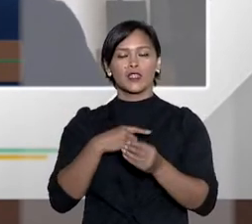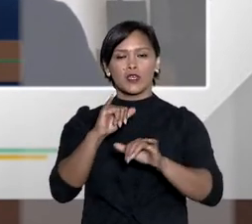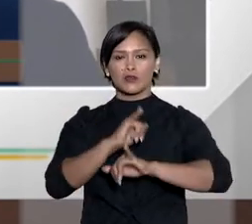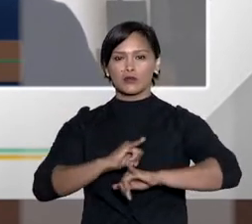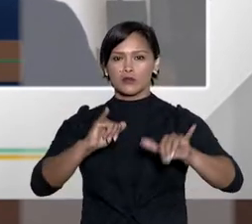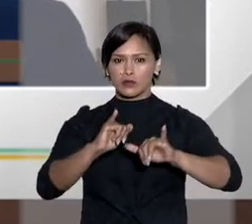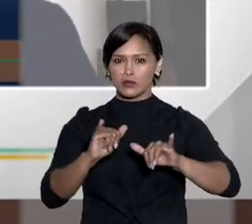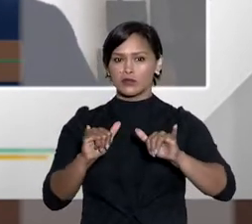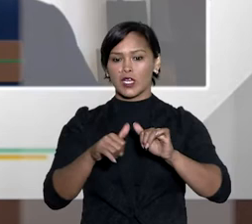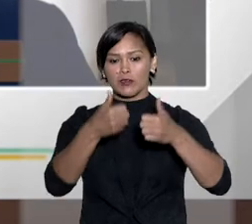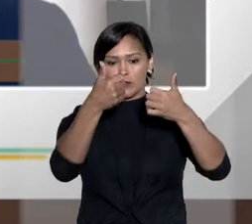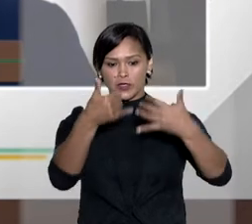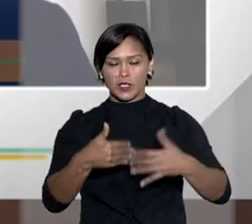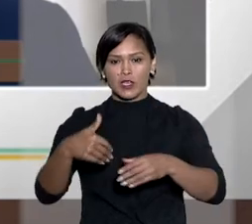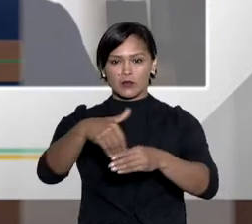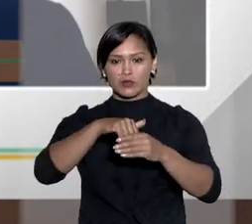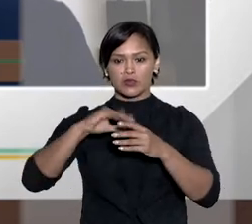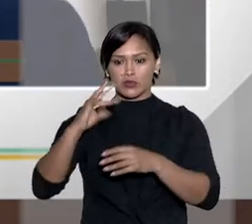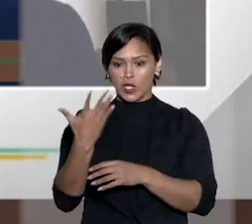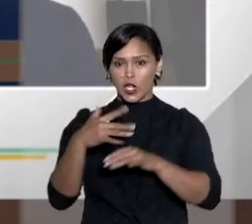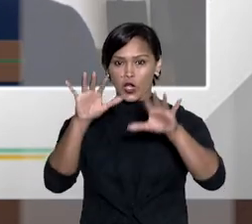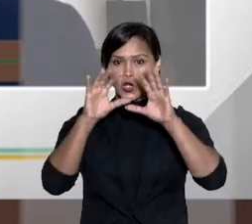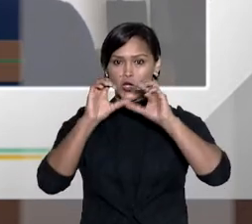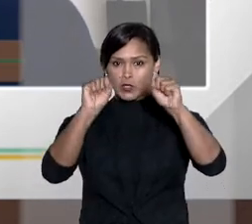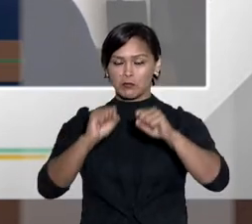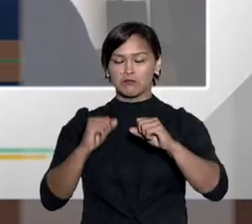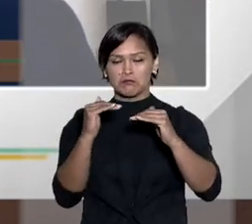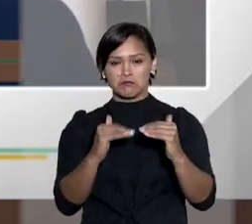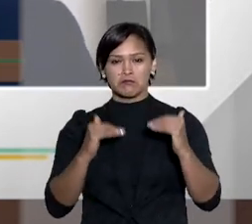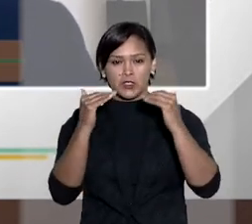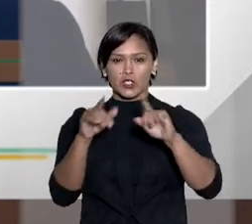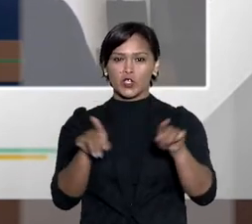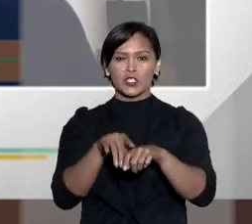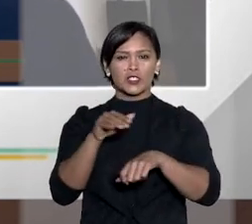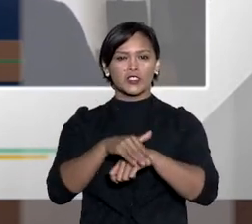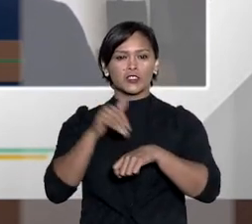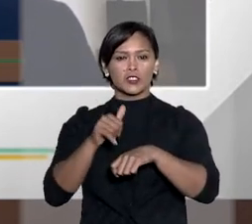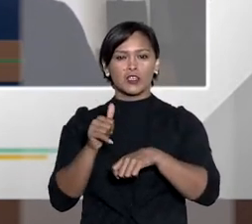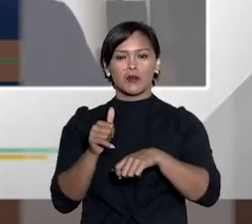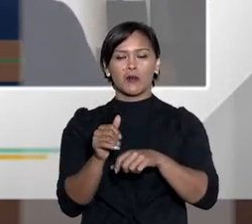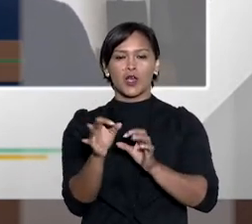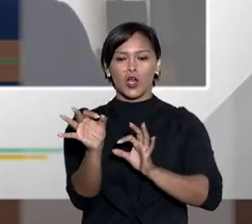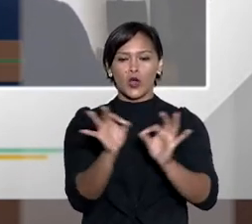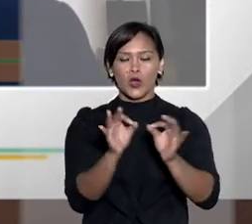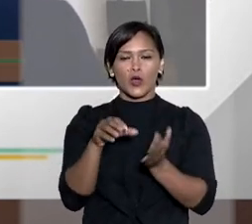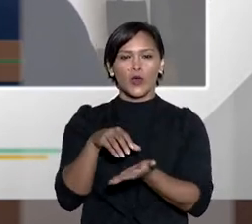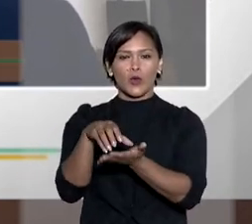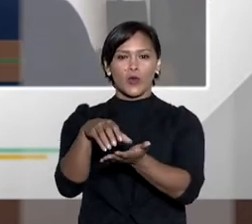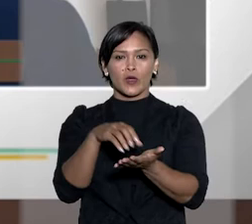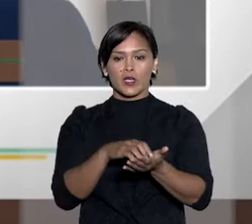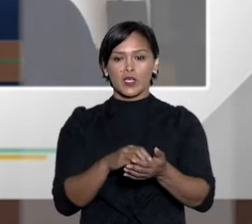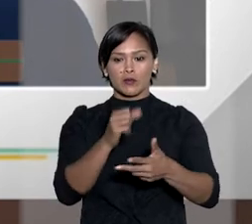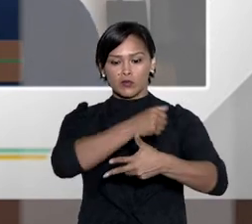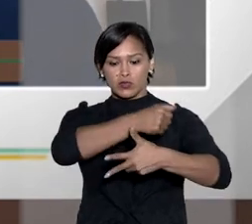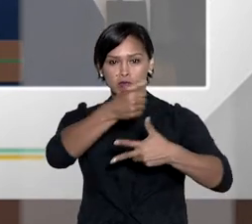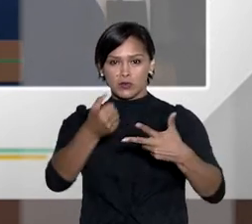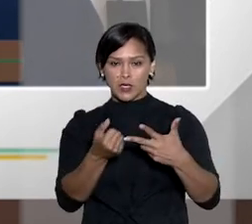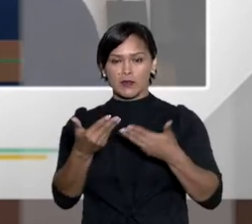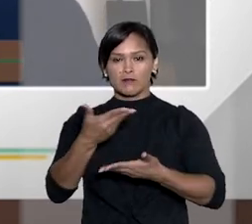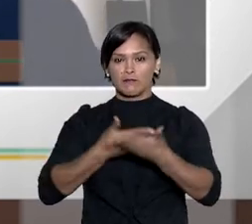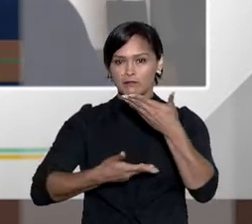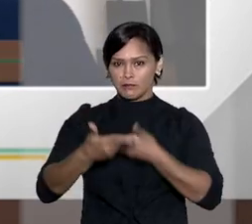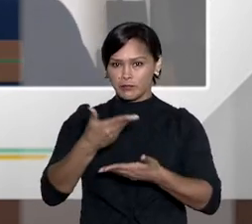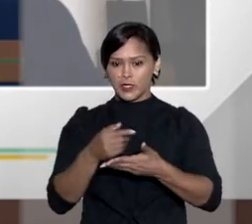citados em acordo dos tribunais superiores e de ser chamado pelos organismos dos três poderes para participar